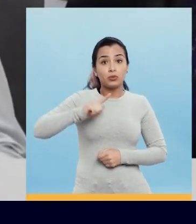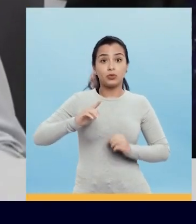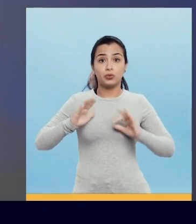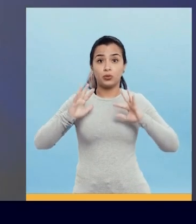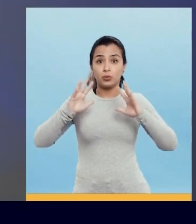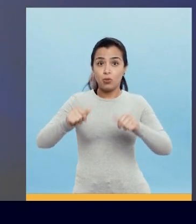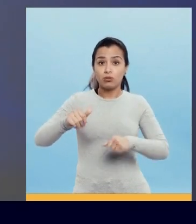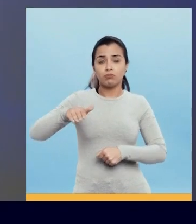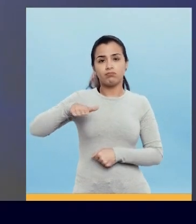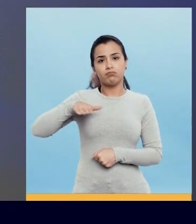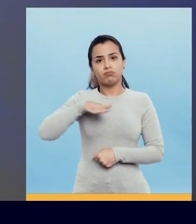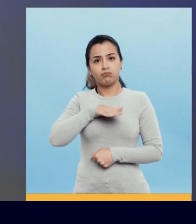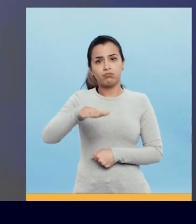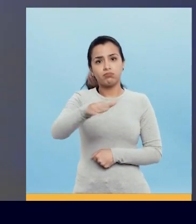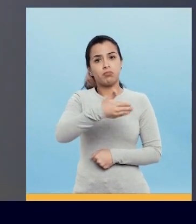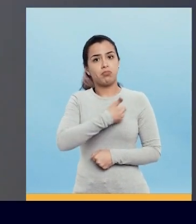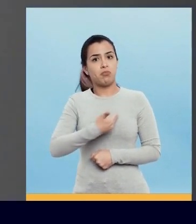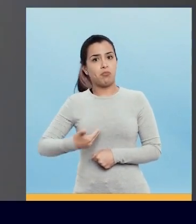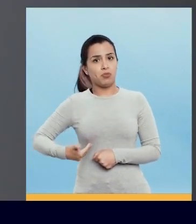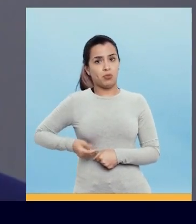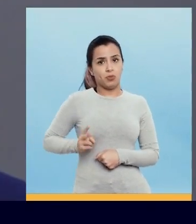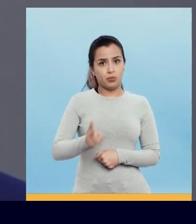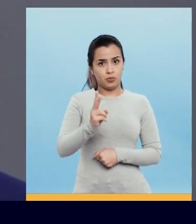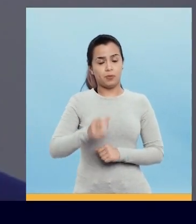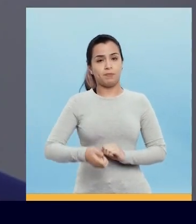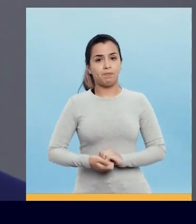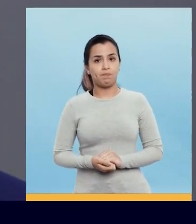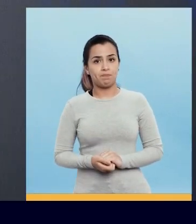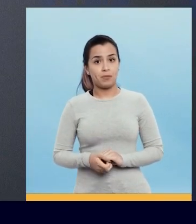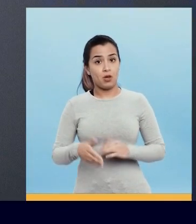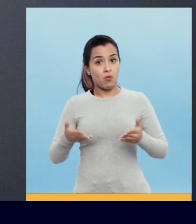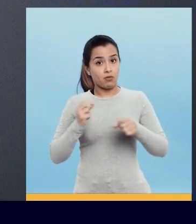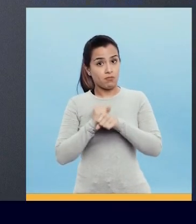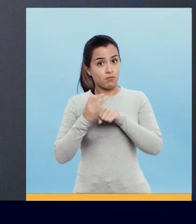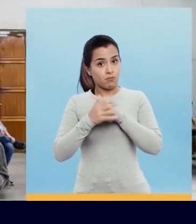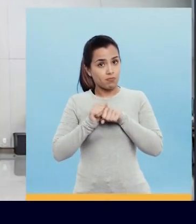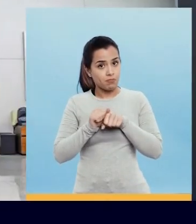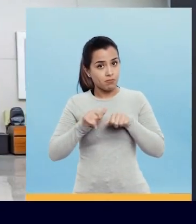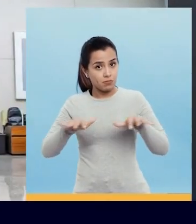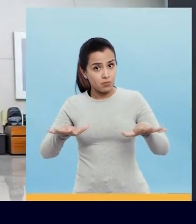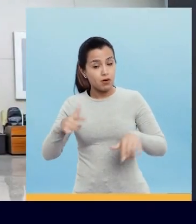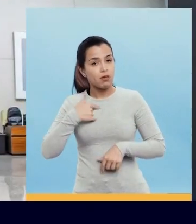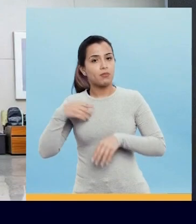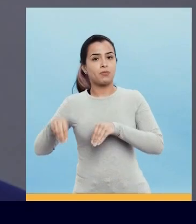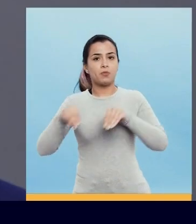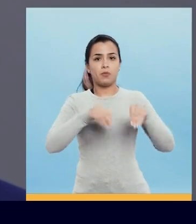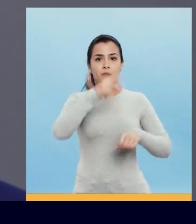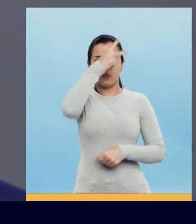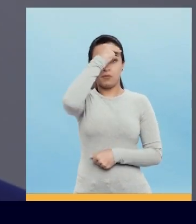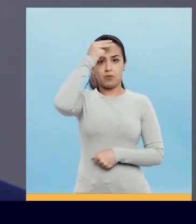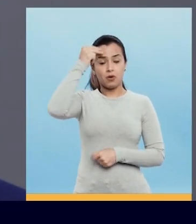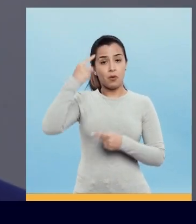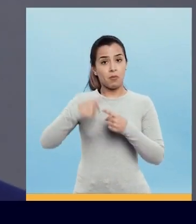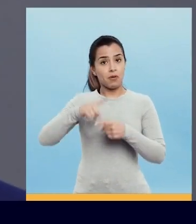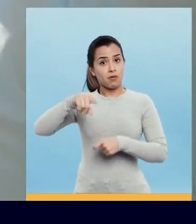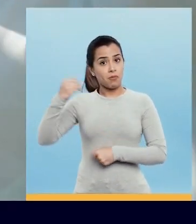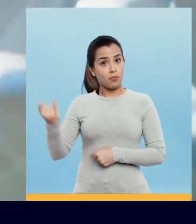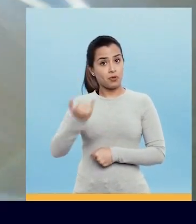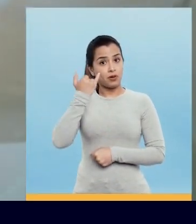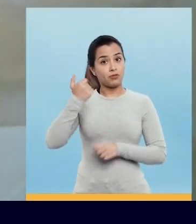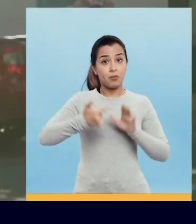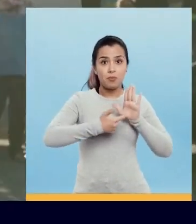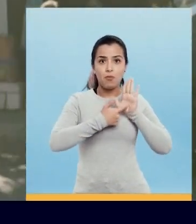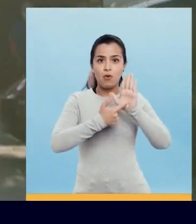essenciais... Para não deixar o transporte público parar. Quando veio a pandemia, eu me mudei para a prefeitura. Porque era importante dar o exemplo.